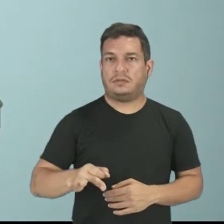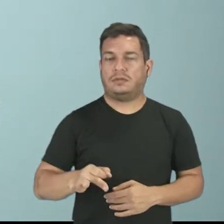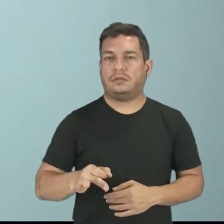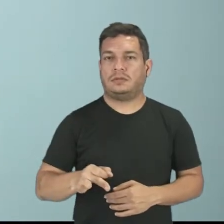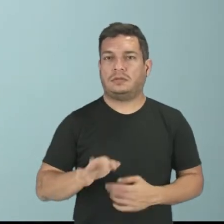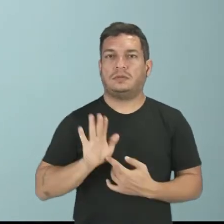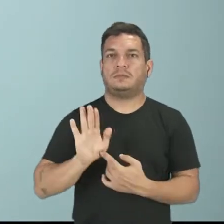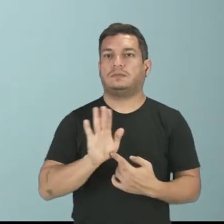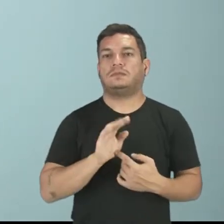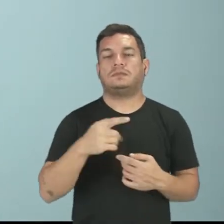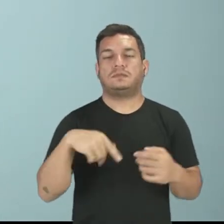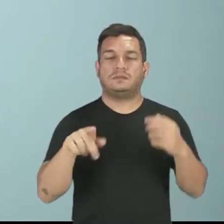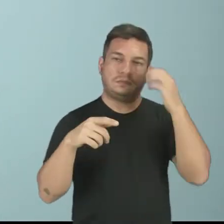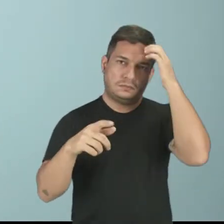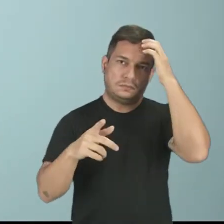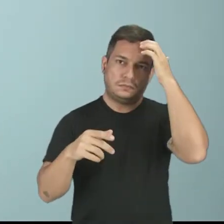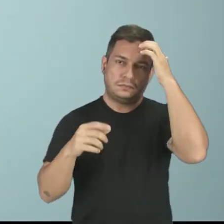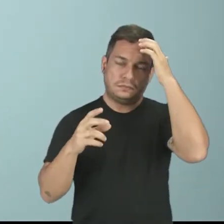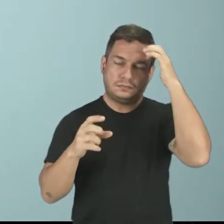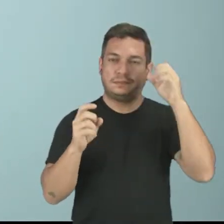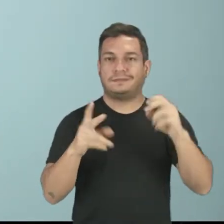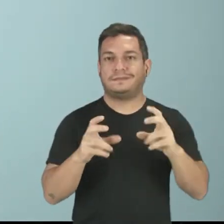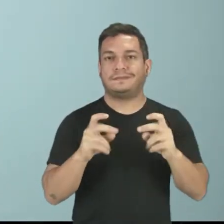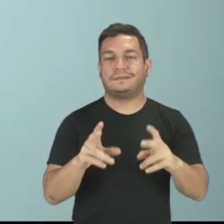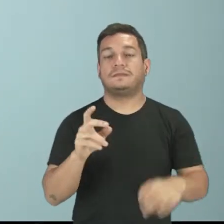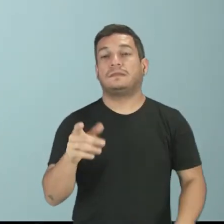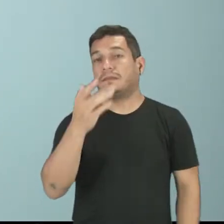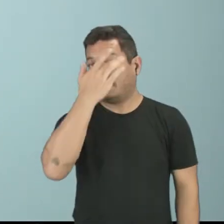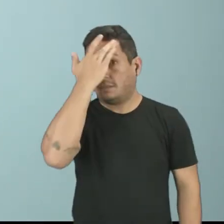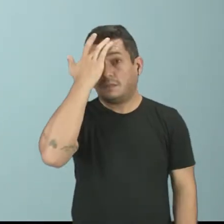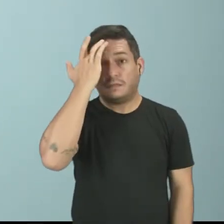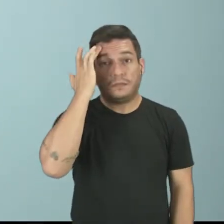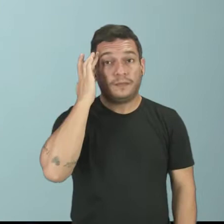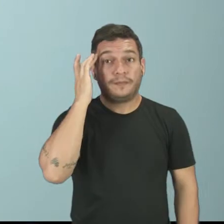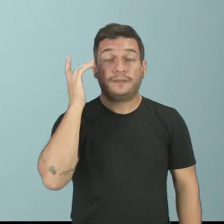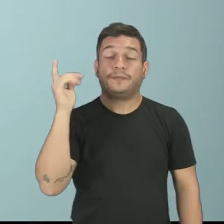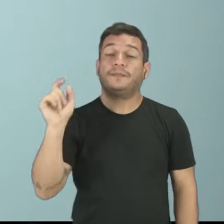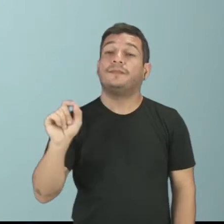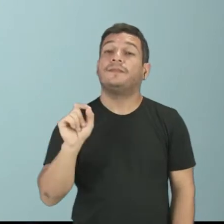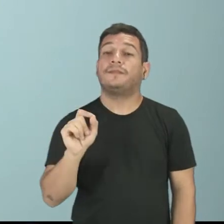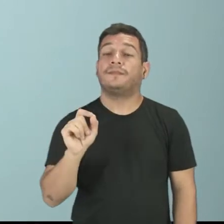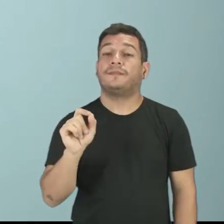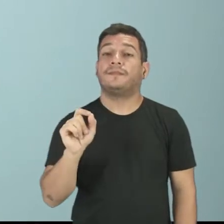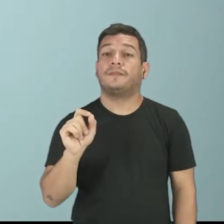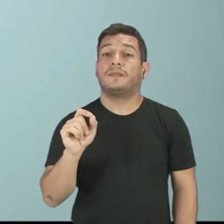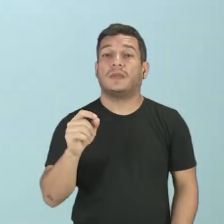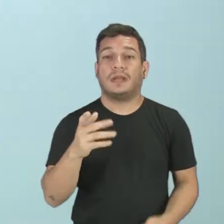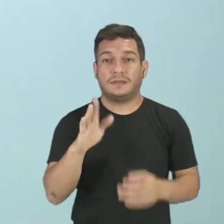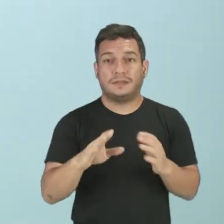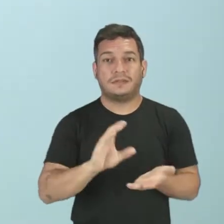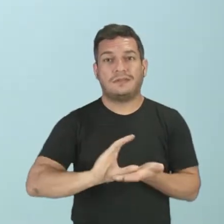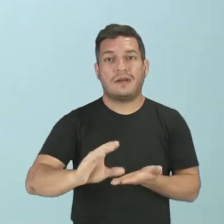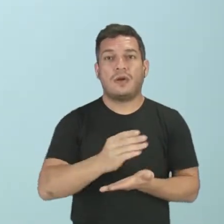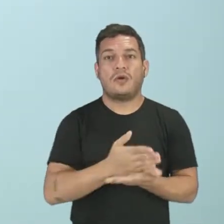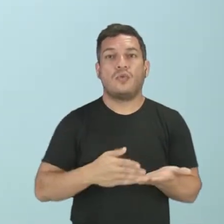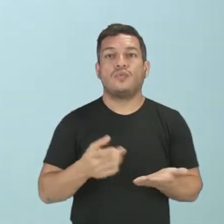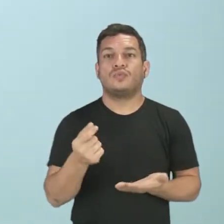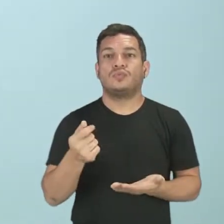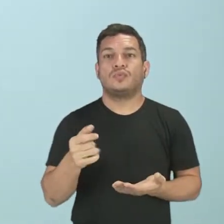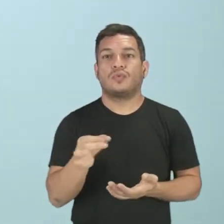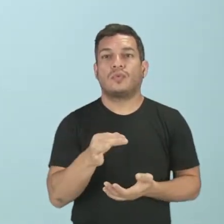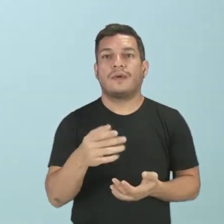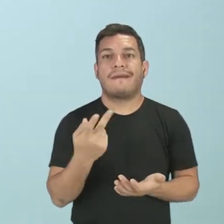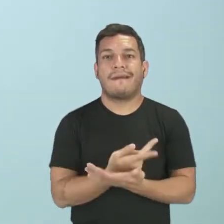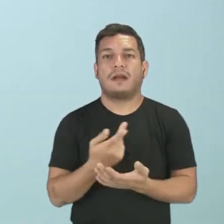né? Vai lá na venda, o senhor passa o troco errado, você vai lá e diz, não senhor,